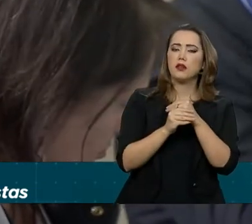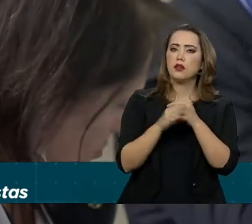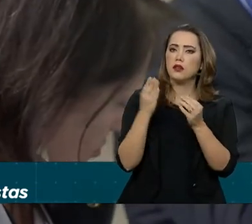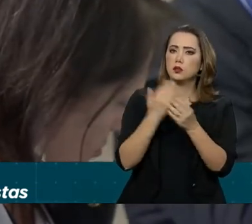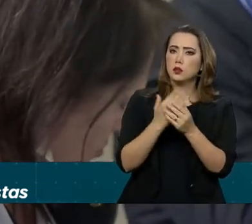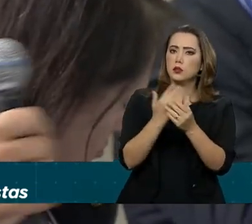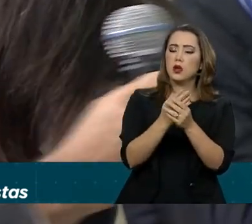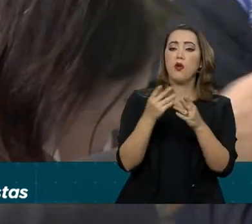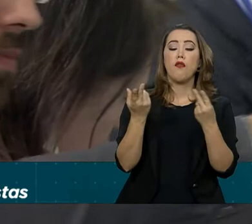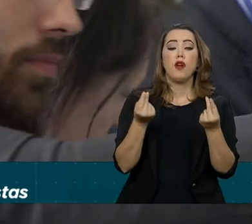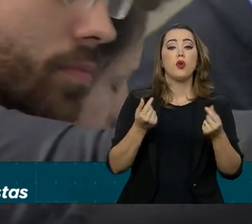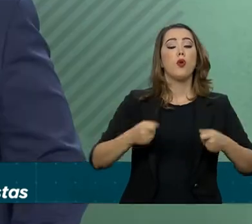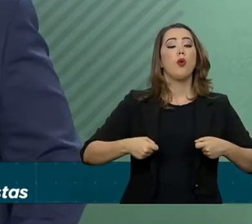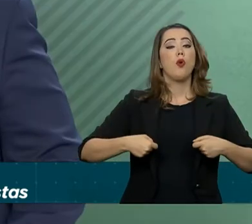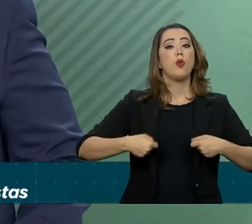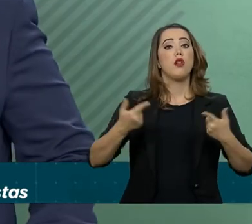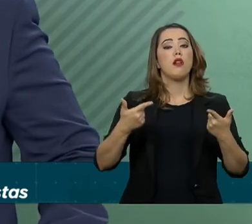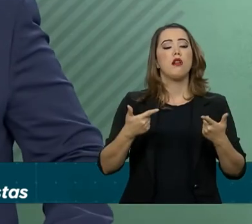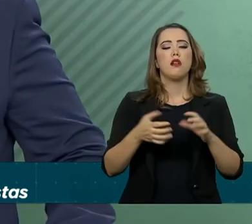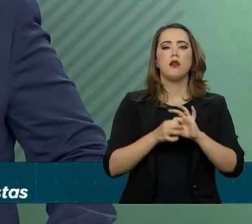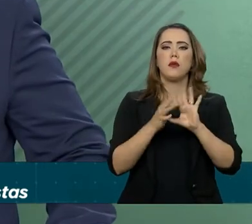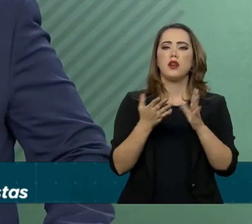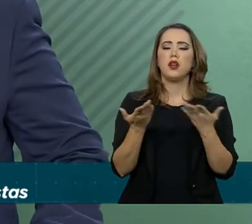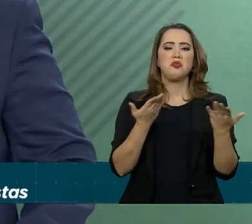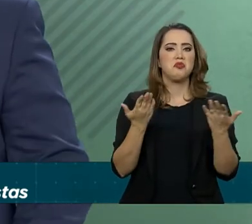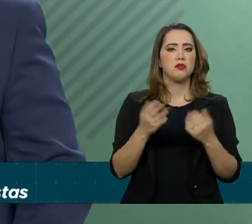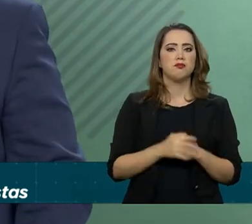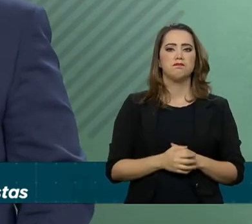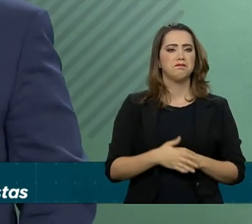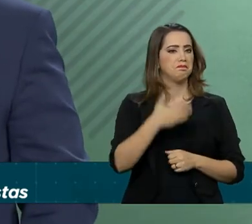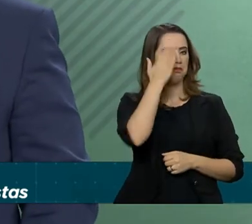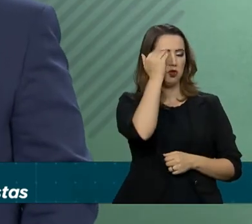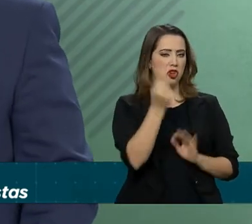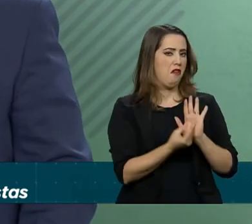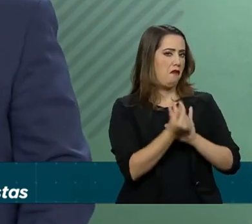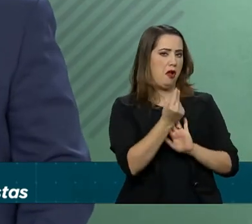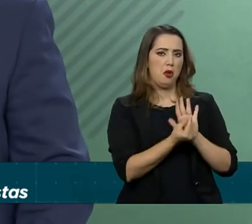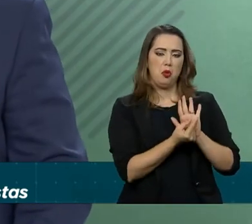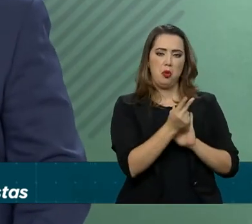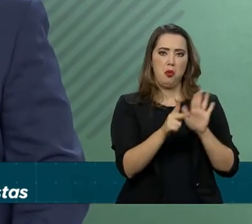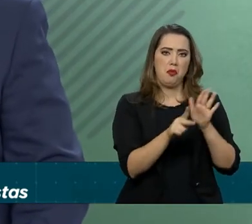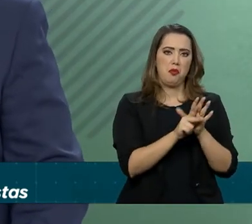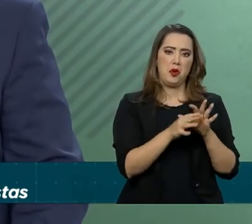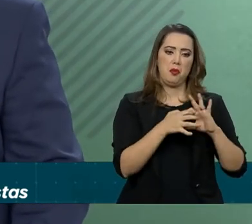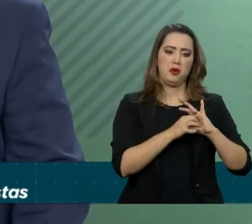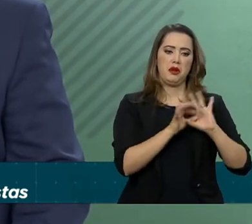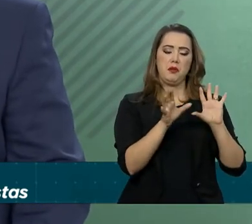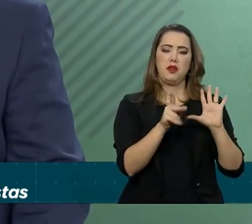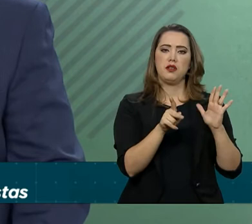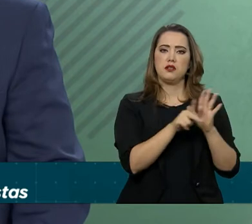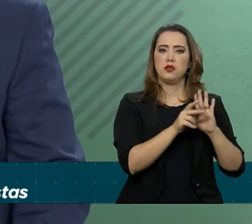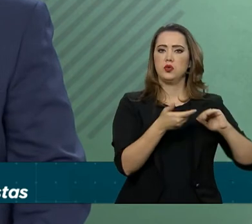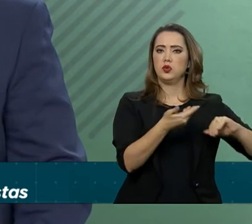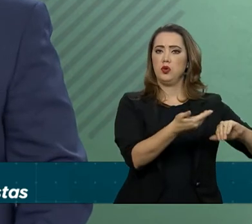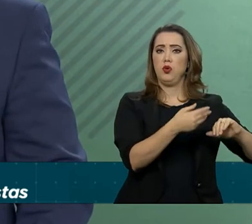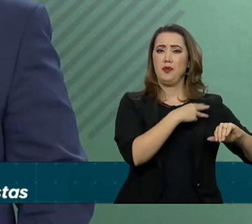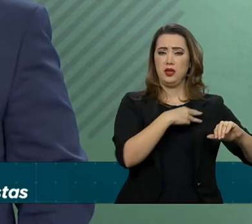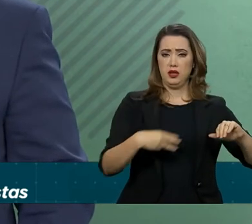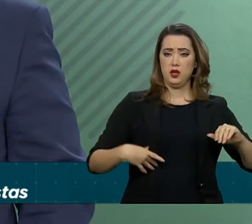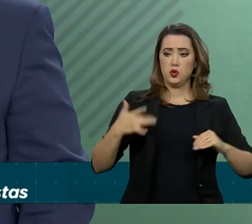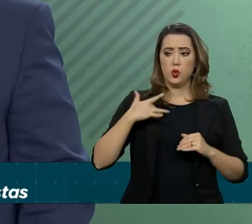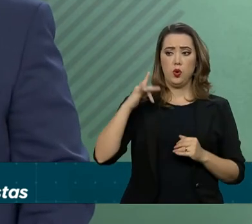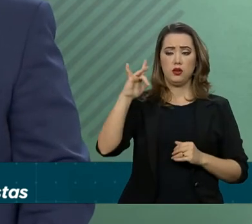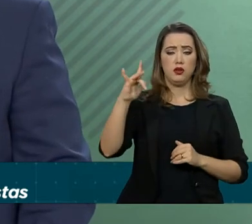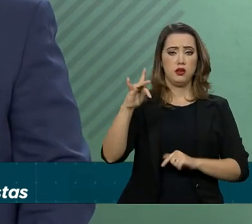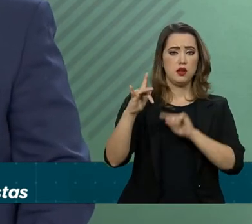devem ser liberadas? Eu desconheço o valor dessas emendas. ministro Ramos, juntamente com o ministro Onyx, vem